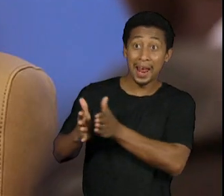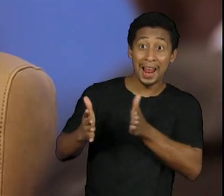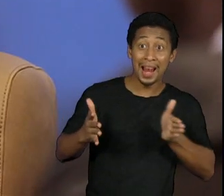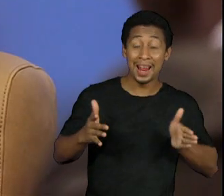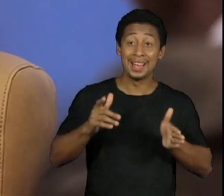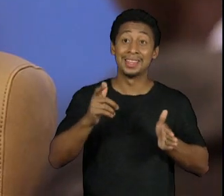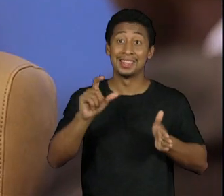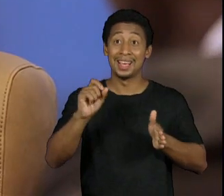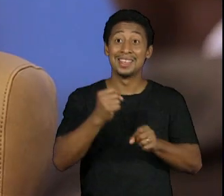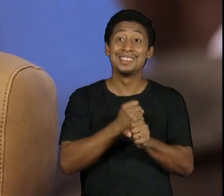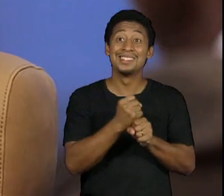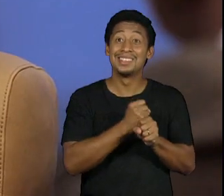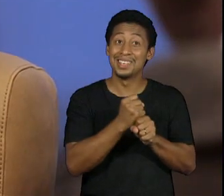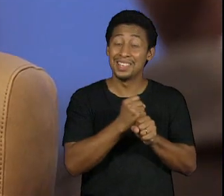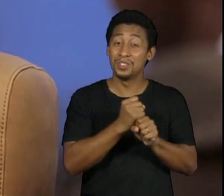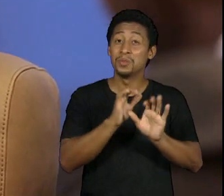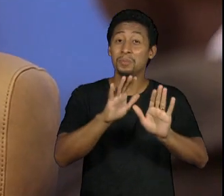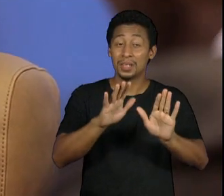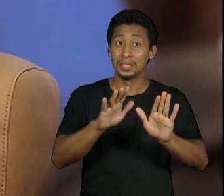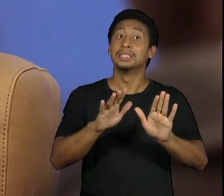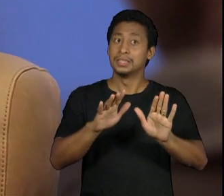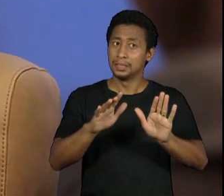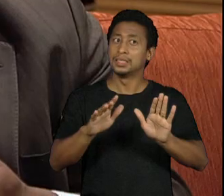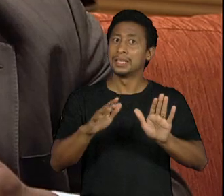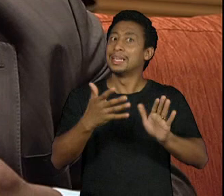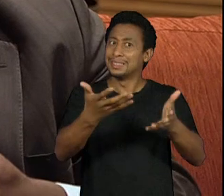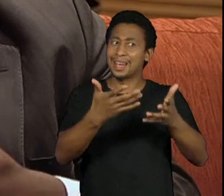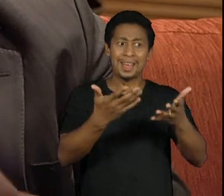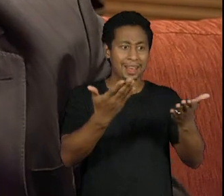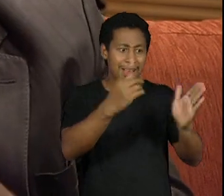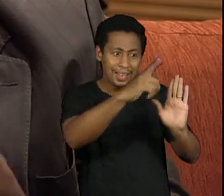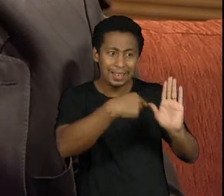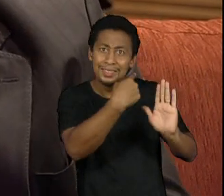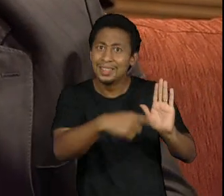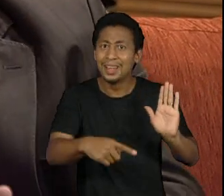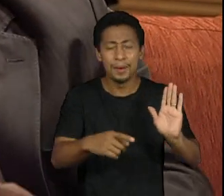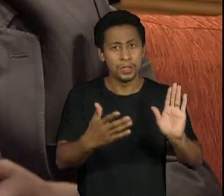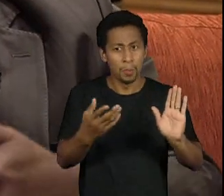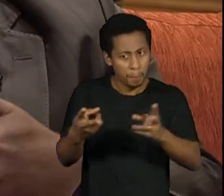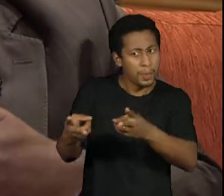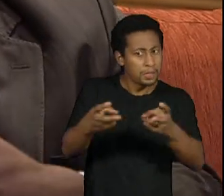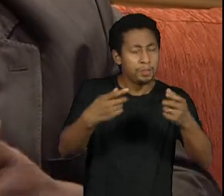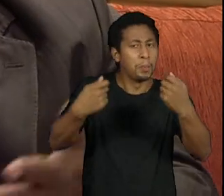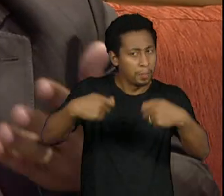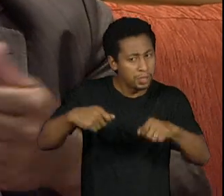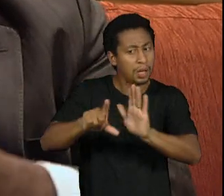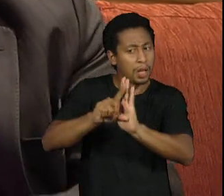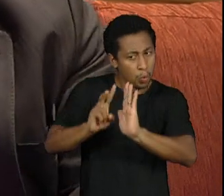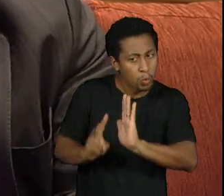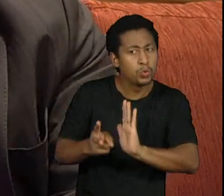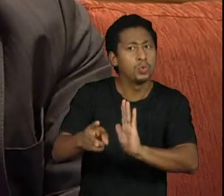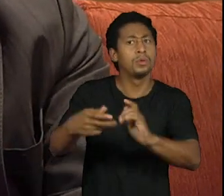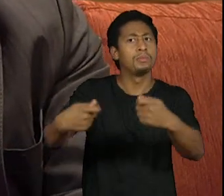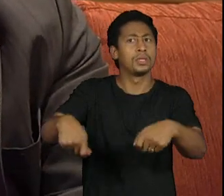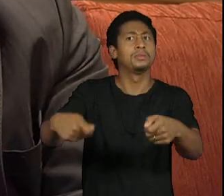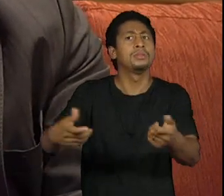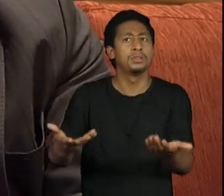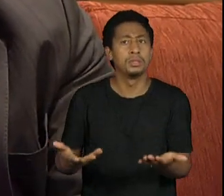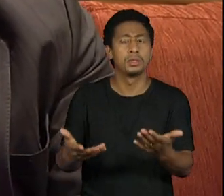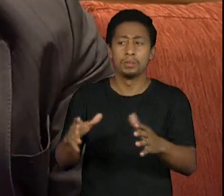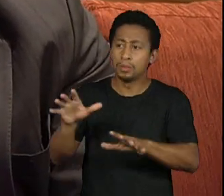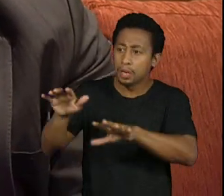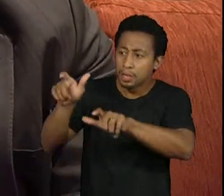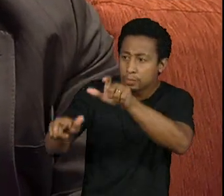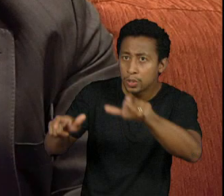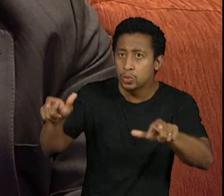que continua sendo imprescindível e indispensável que essa lei seja prorrogada e que ela abra espaço para que esse público continue